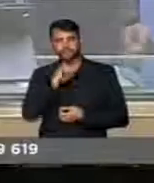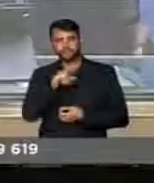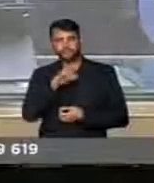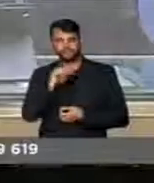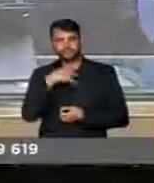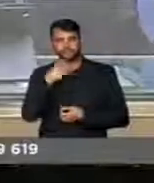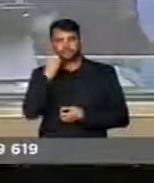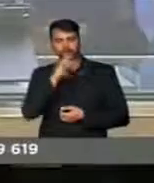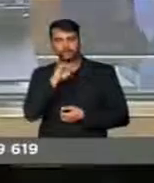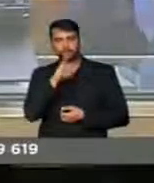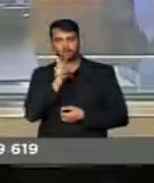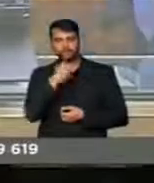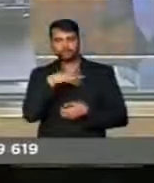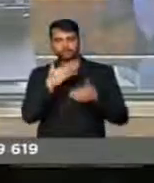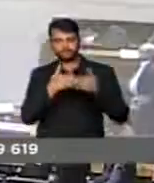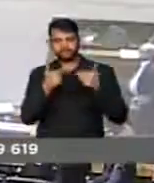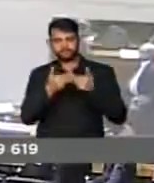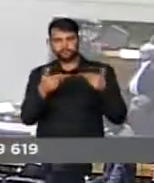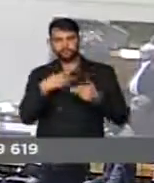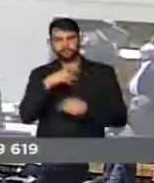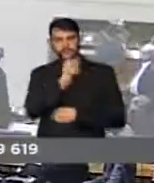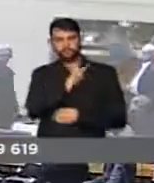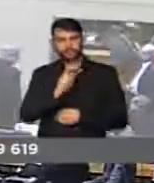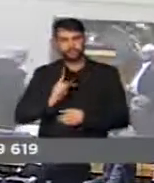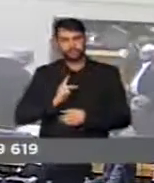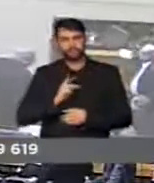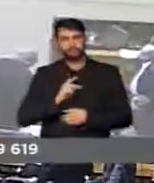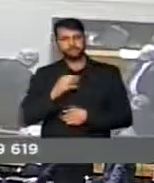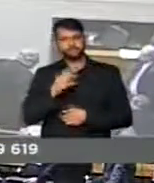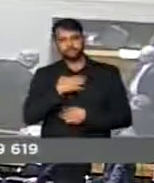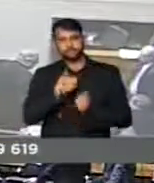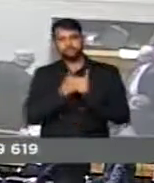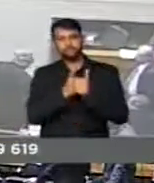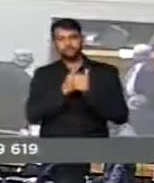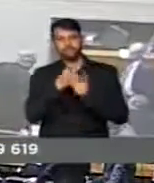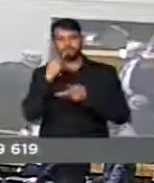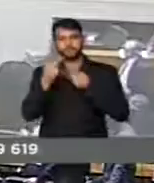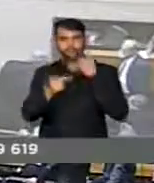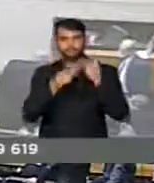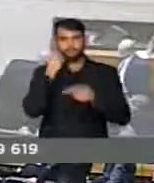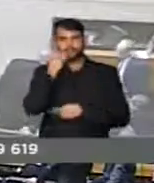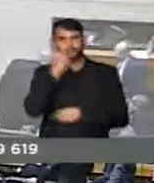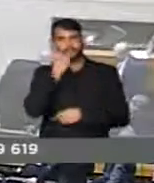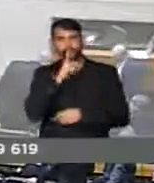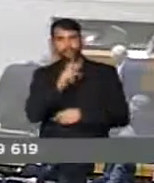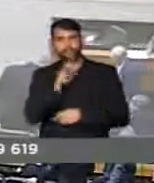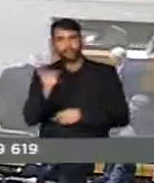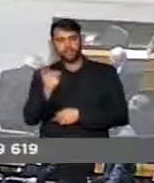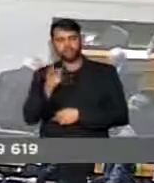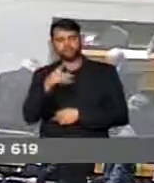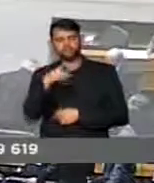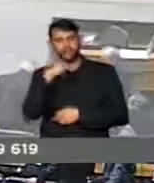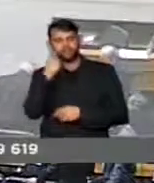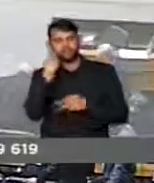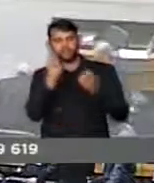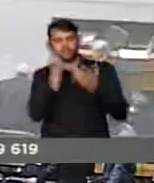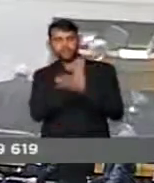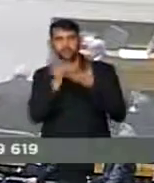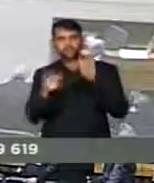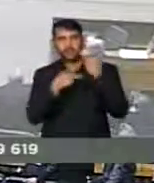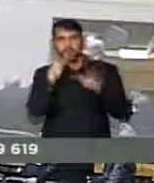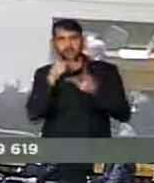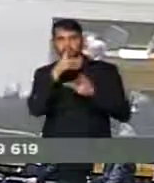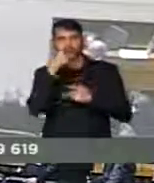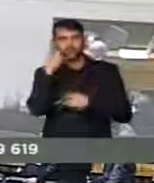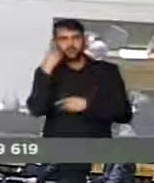O deputado Rocha, por favor. Presidente, eu fico acompanhando o discurso dos deputados do Partido dos Trabalhadores e da sua